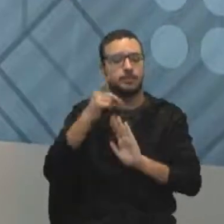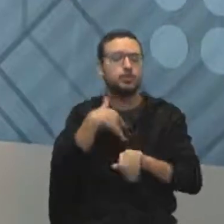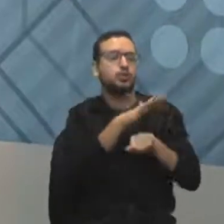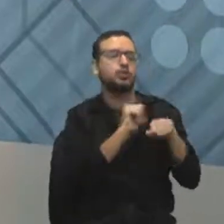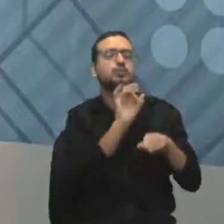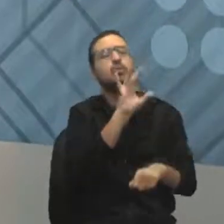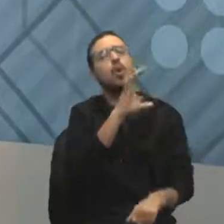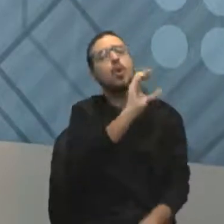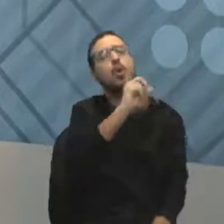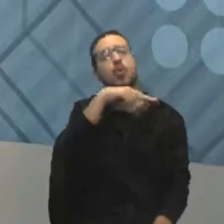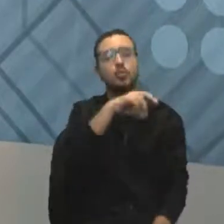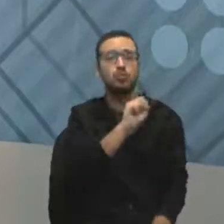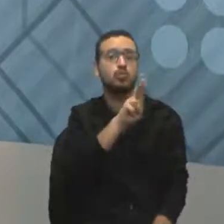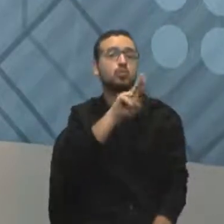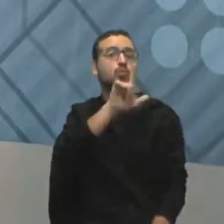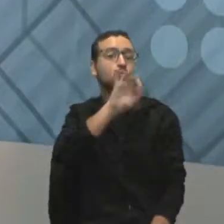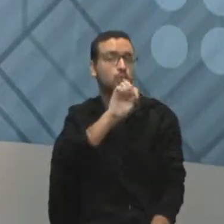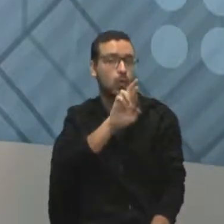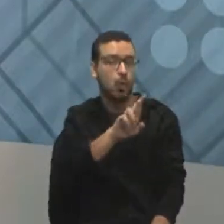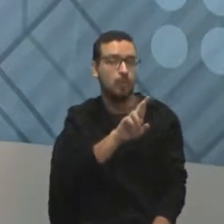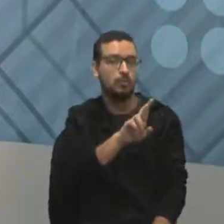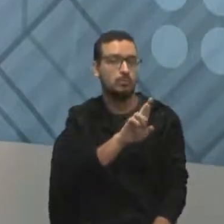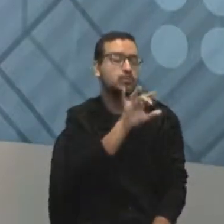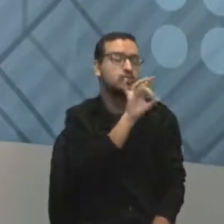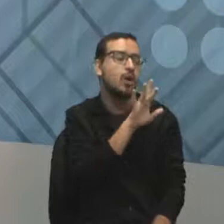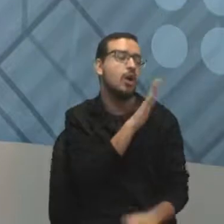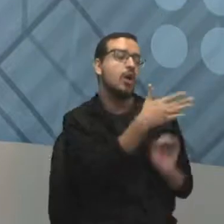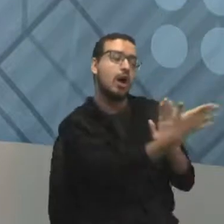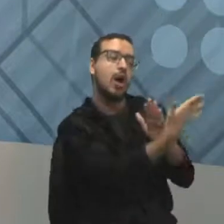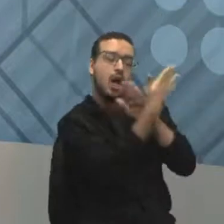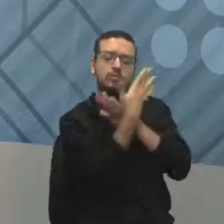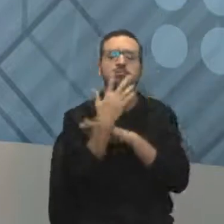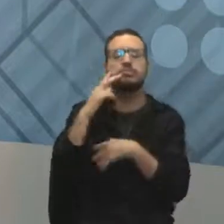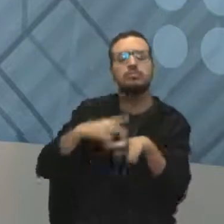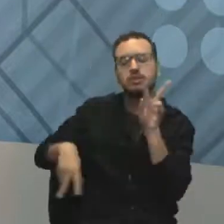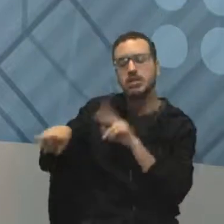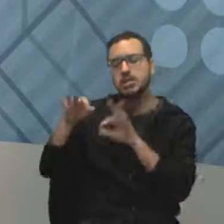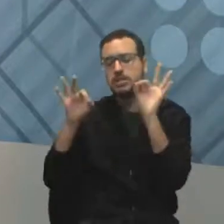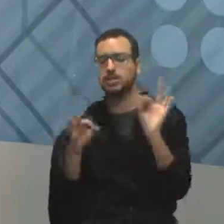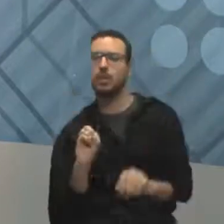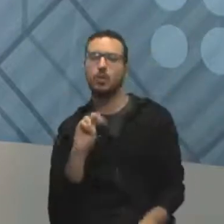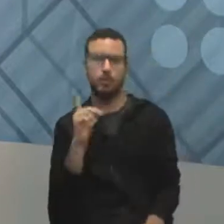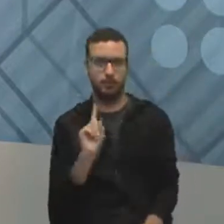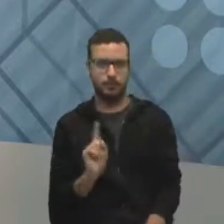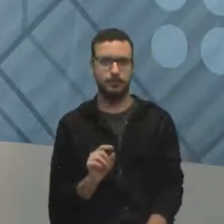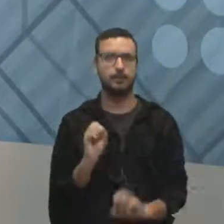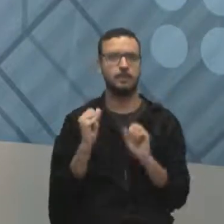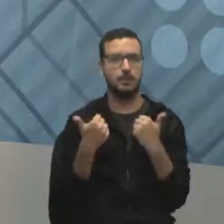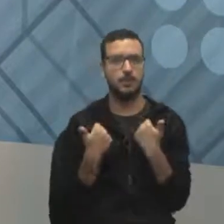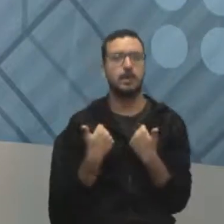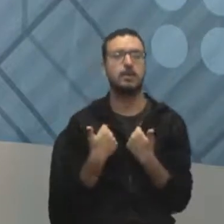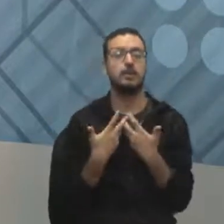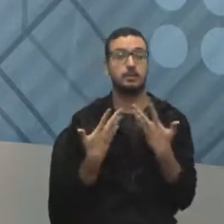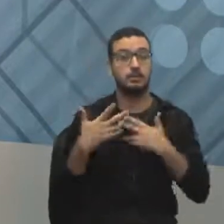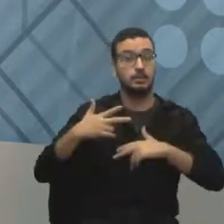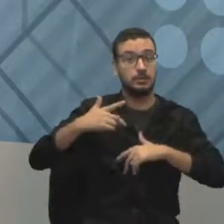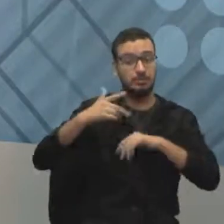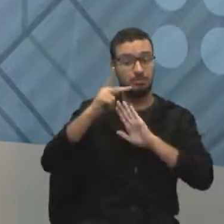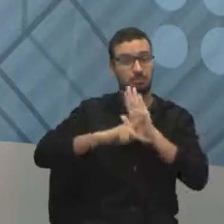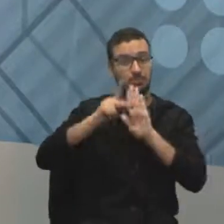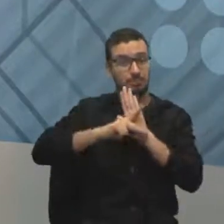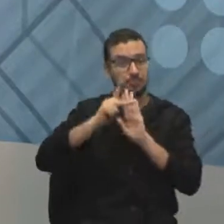de consultor. Ele vem prestar uma consultoria para a gente. Combinado? Bom, em projetos em qualidade,